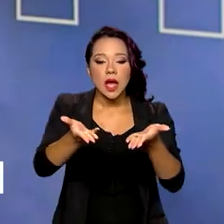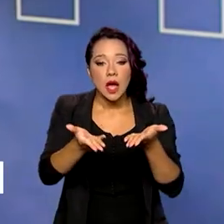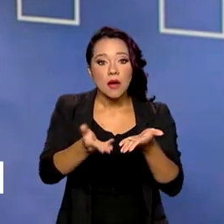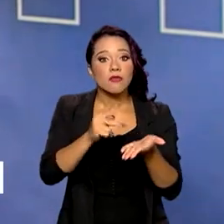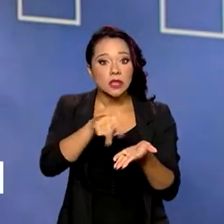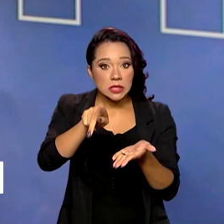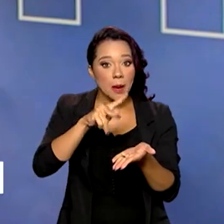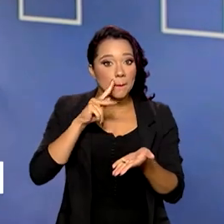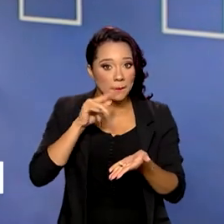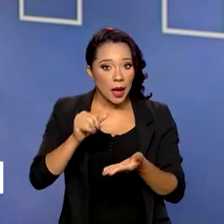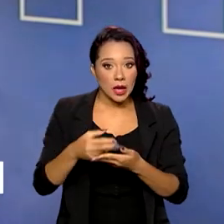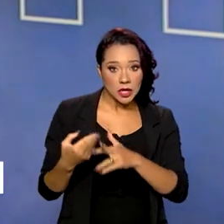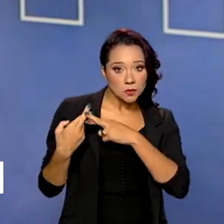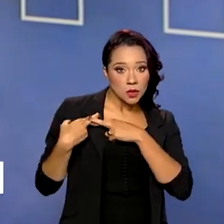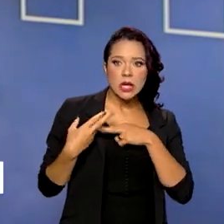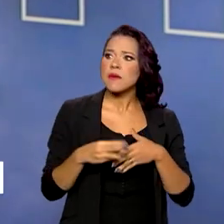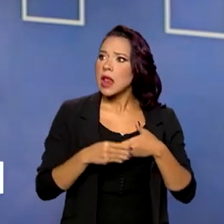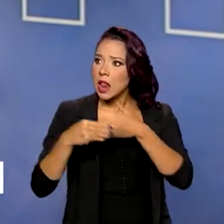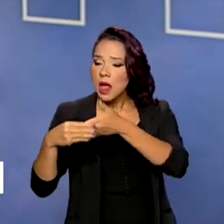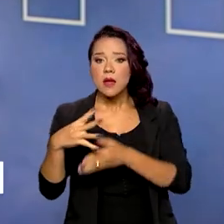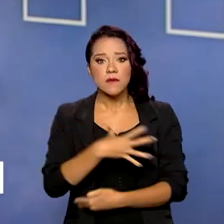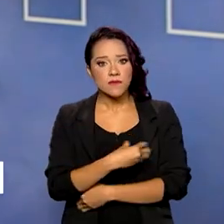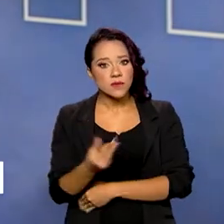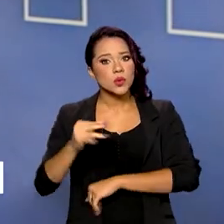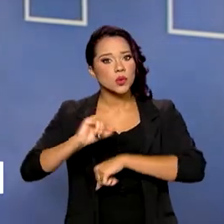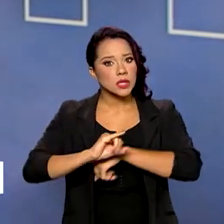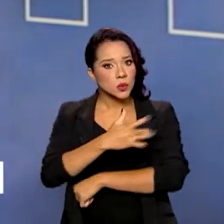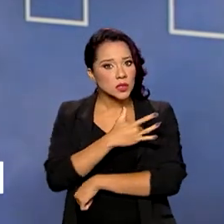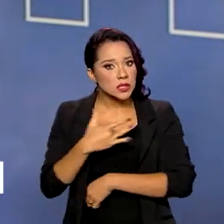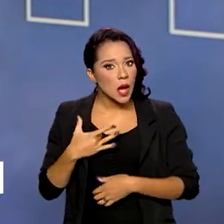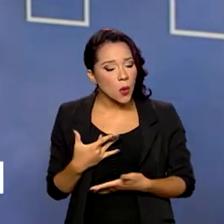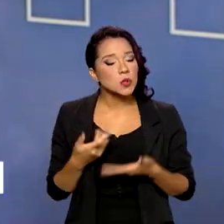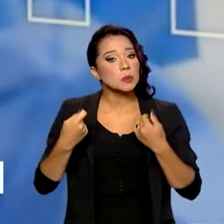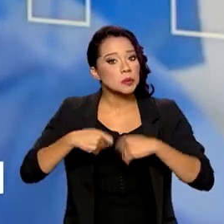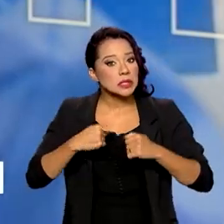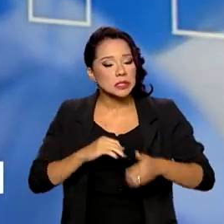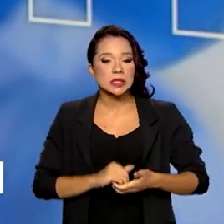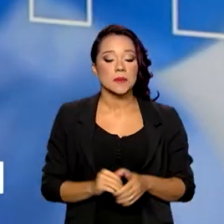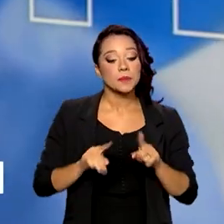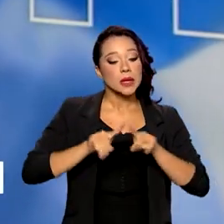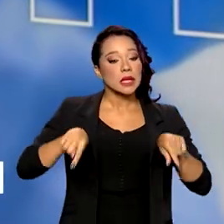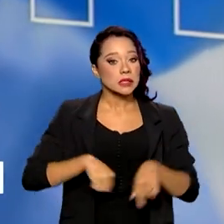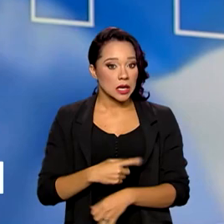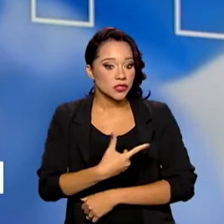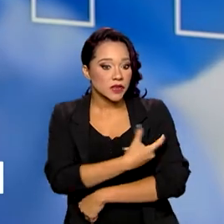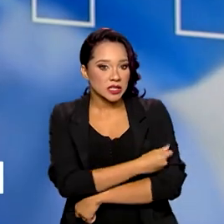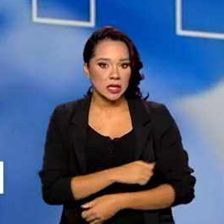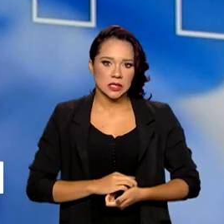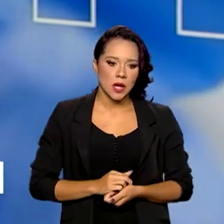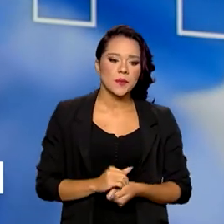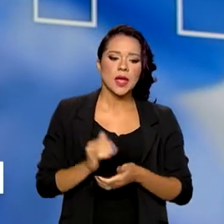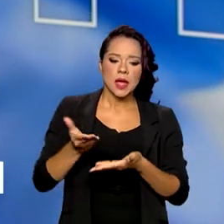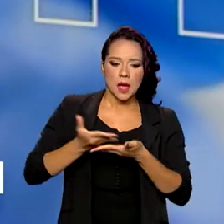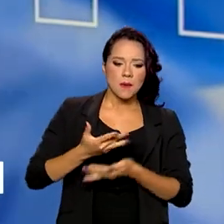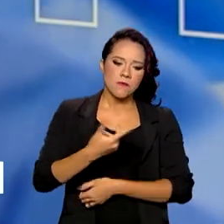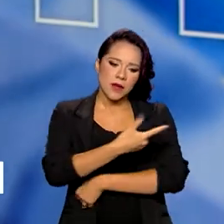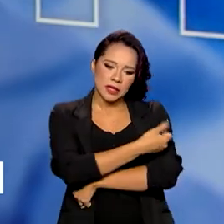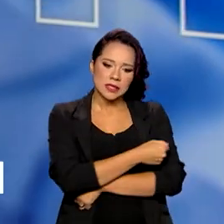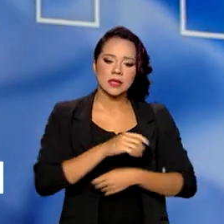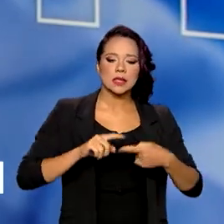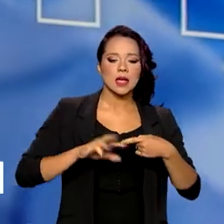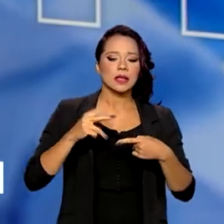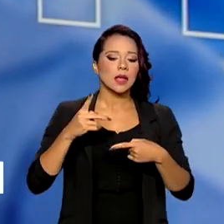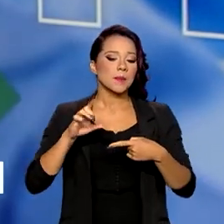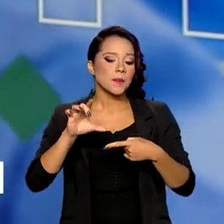pais para levarem seus filhos nas unidades básicas de saúde, na sala de vacinação, para receber a vacina da